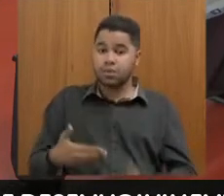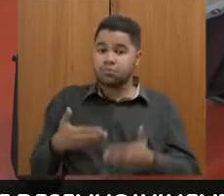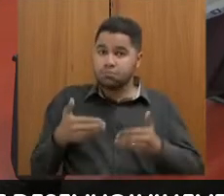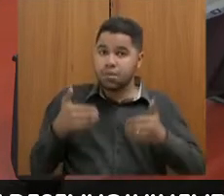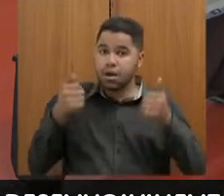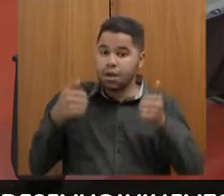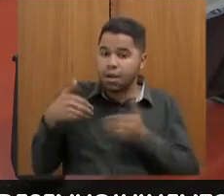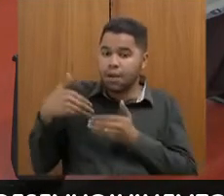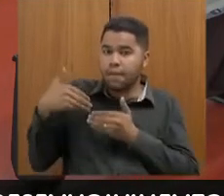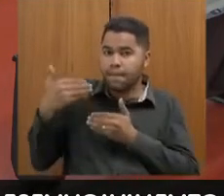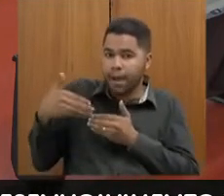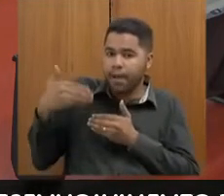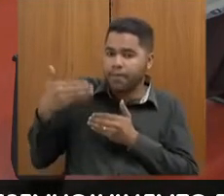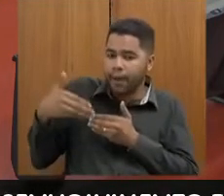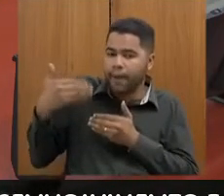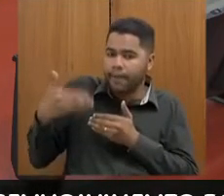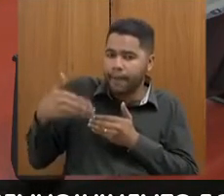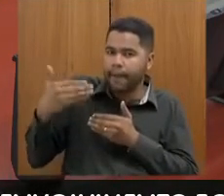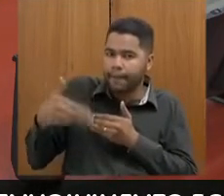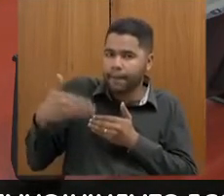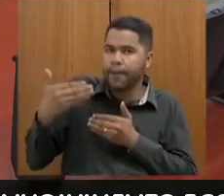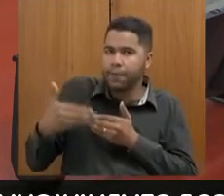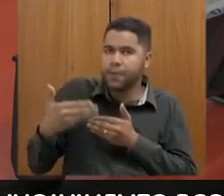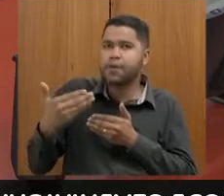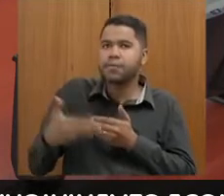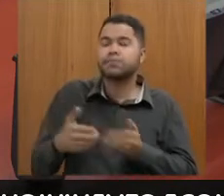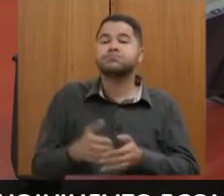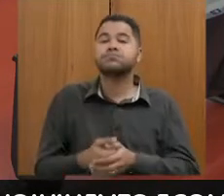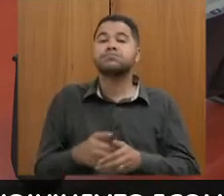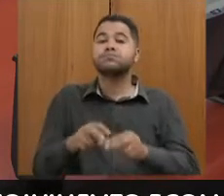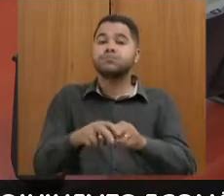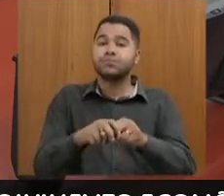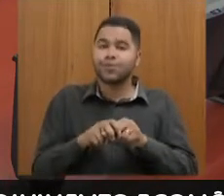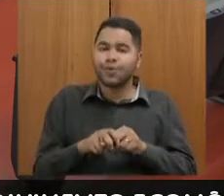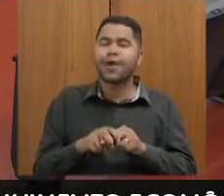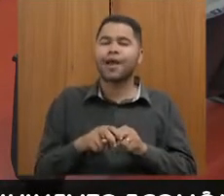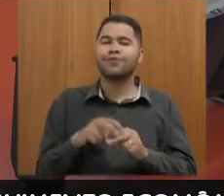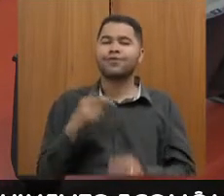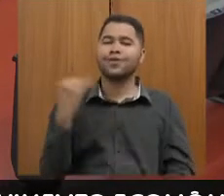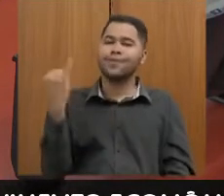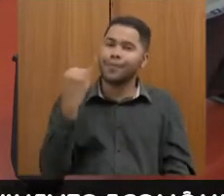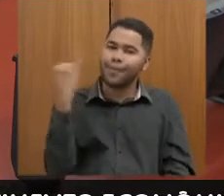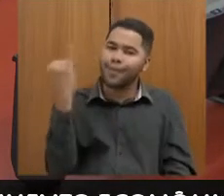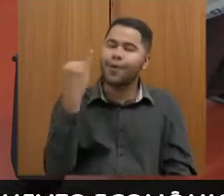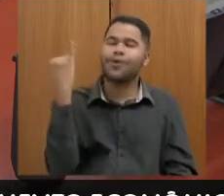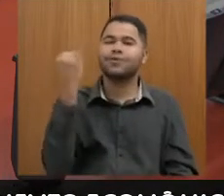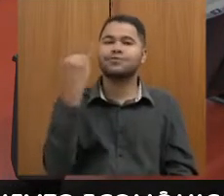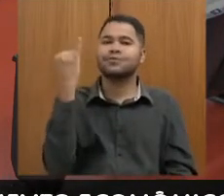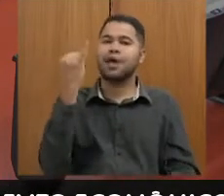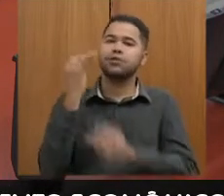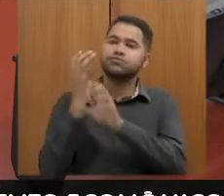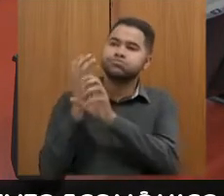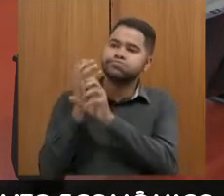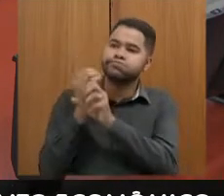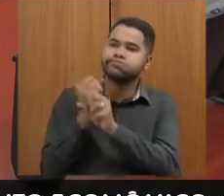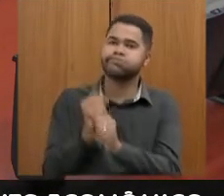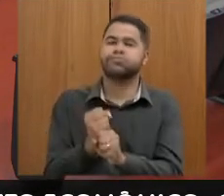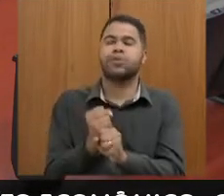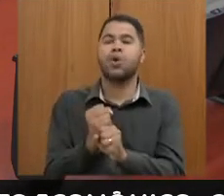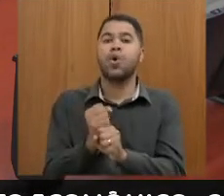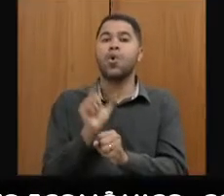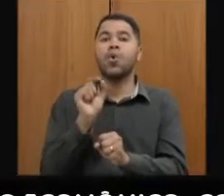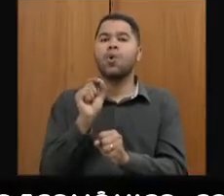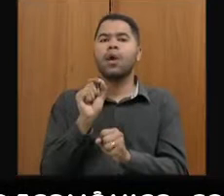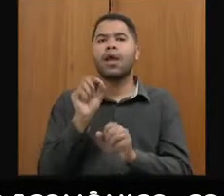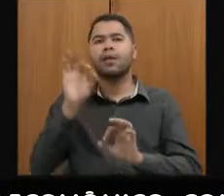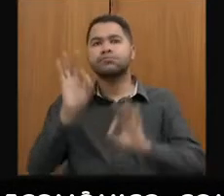mais o seu resultado primário, em função... Isso é importante, porque é uma mensuração do que está